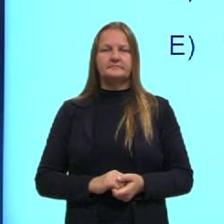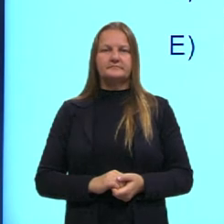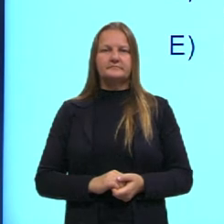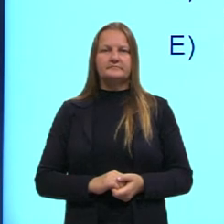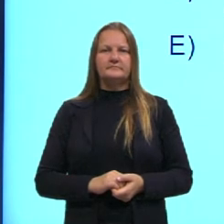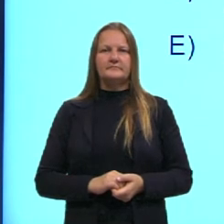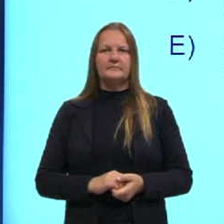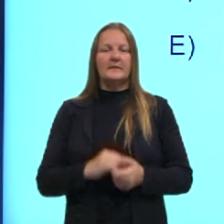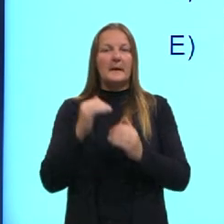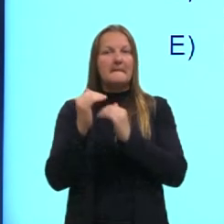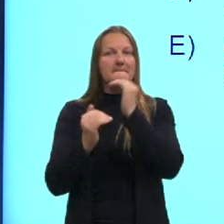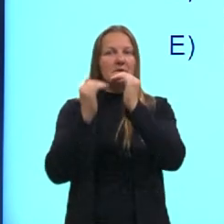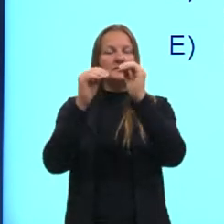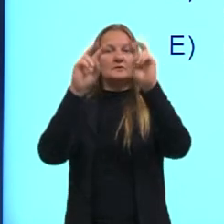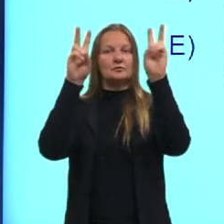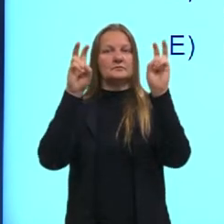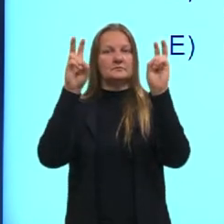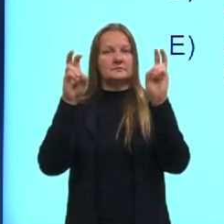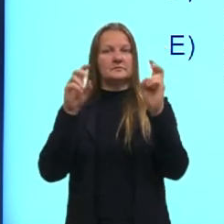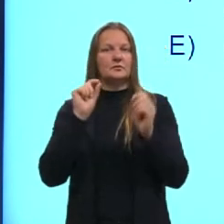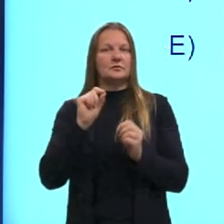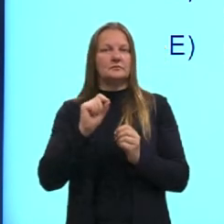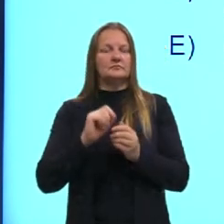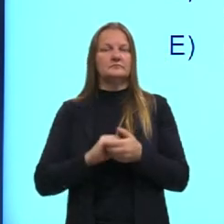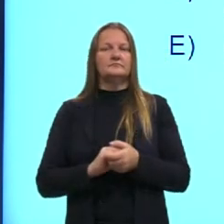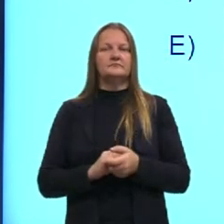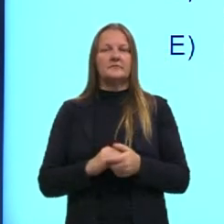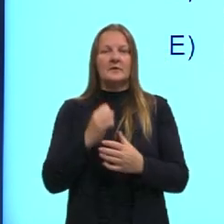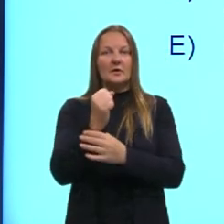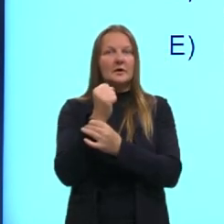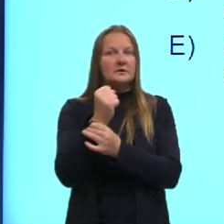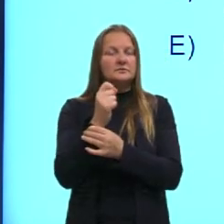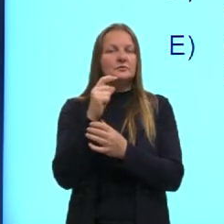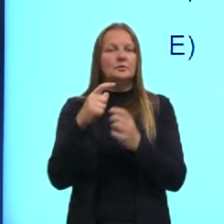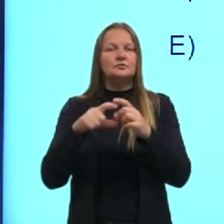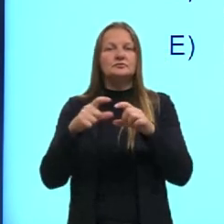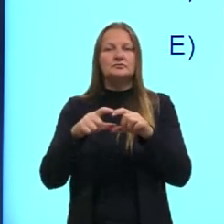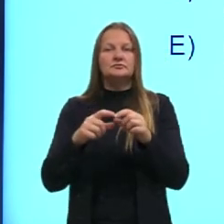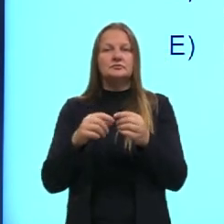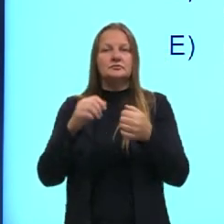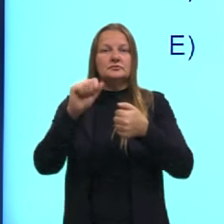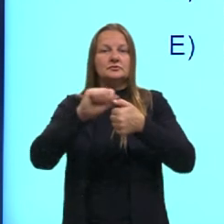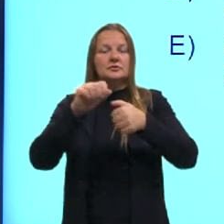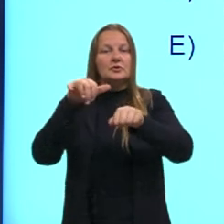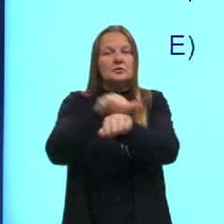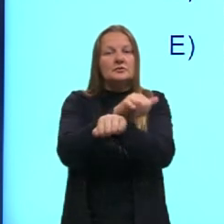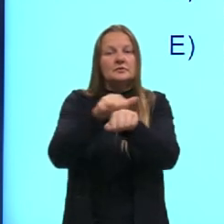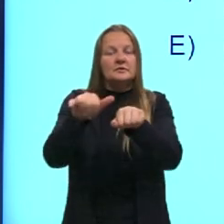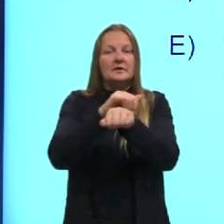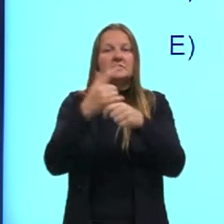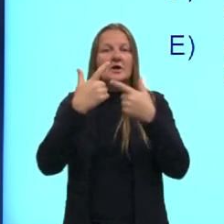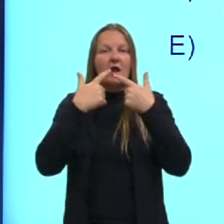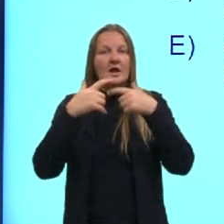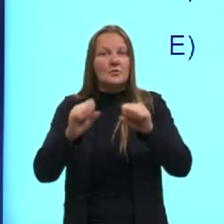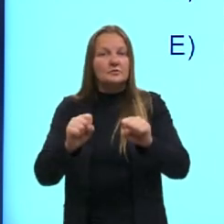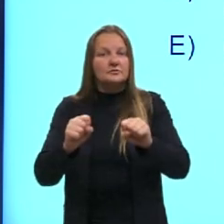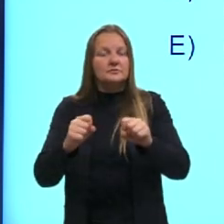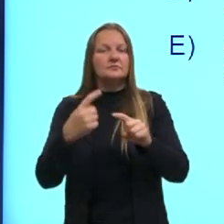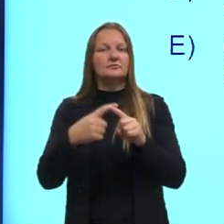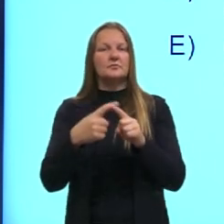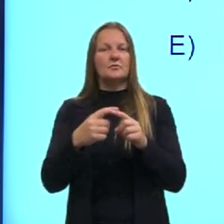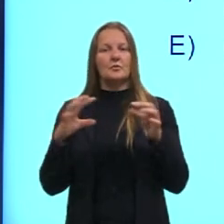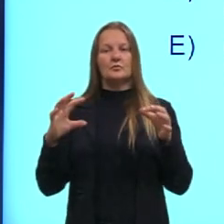A progressão temática é garantida nos textos por determinados recursos linguísticos e pela